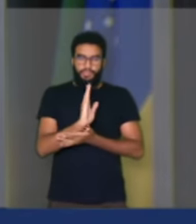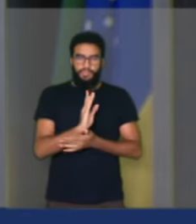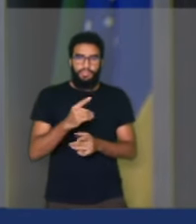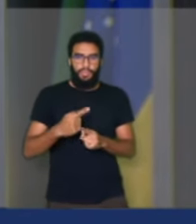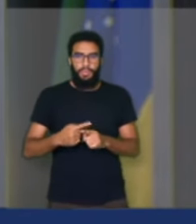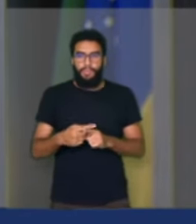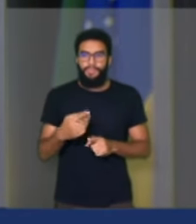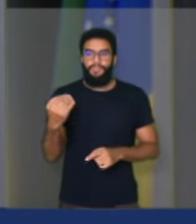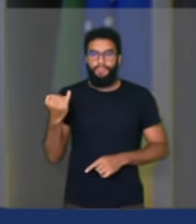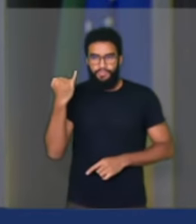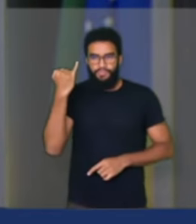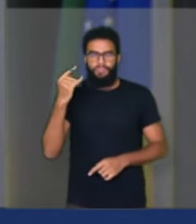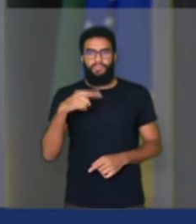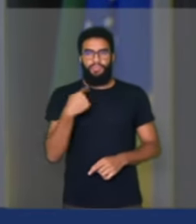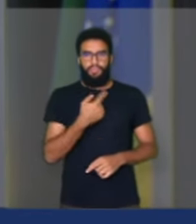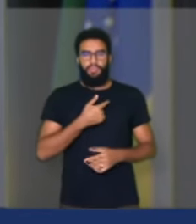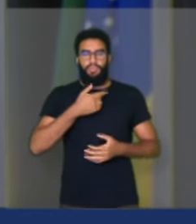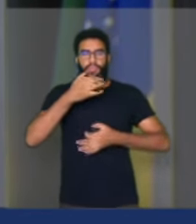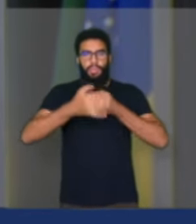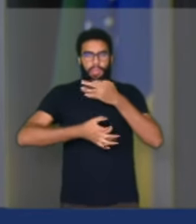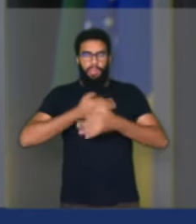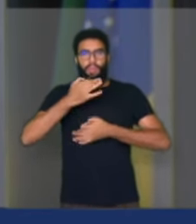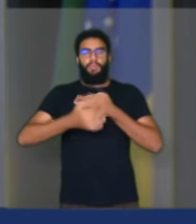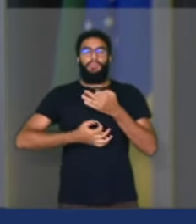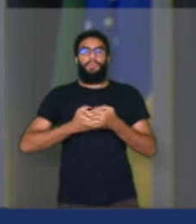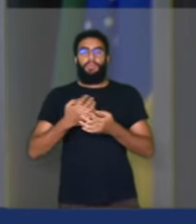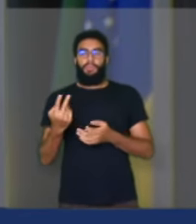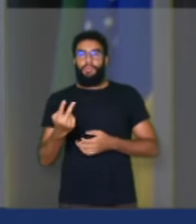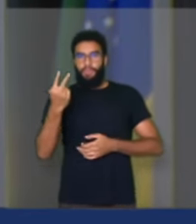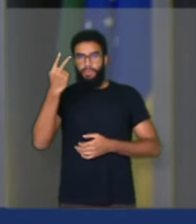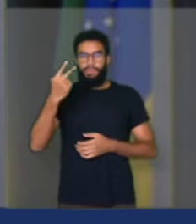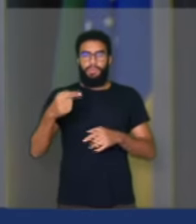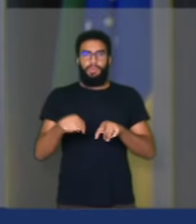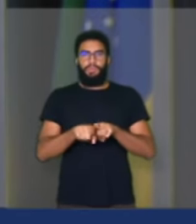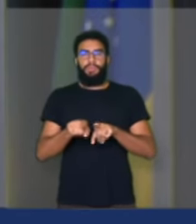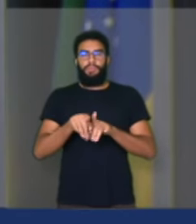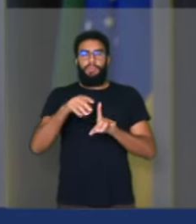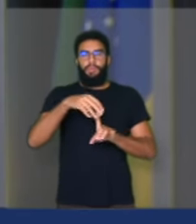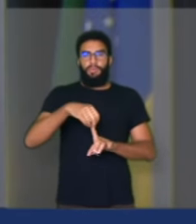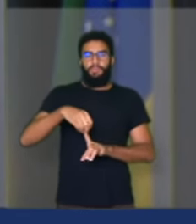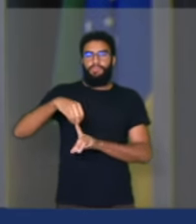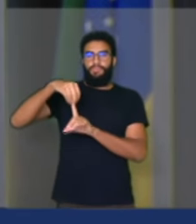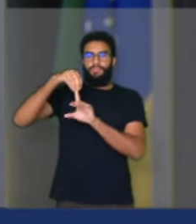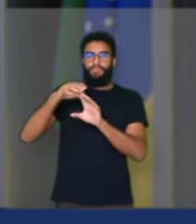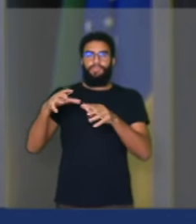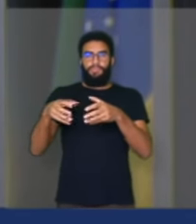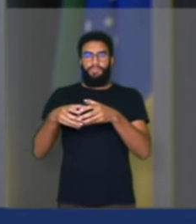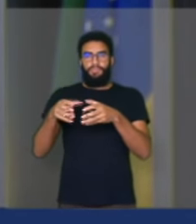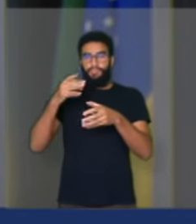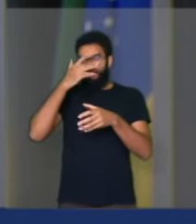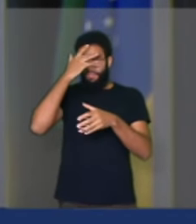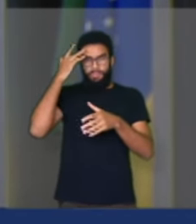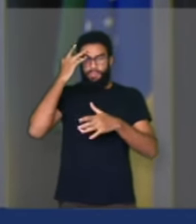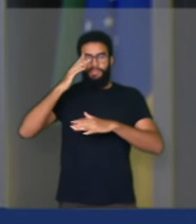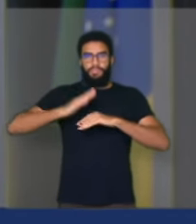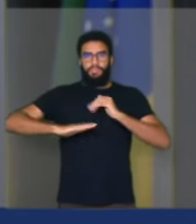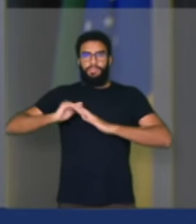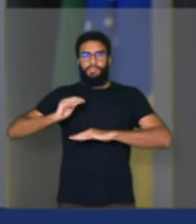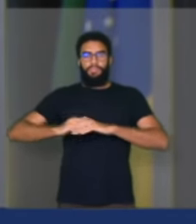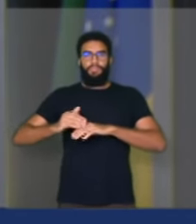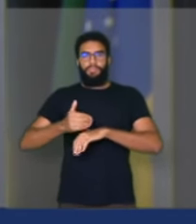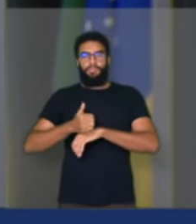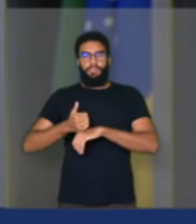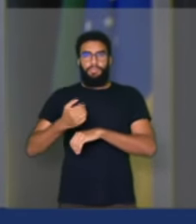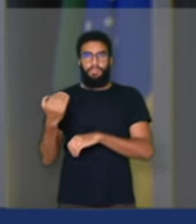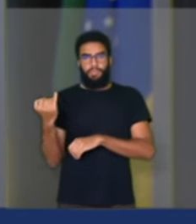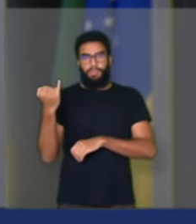para nós podermos valorizar, reconhecer uma categoria de profissionais tão valiosos